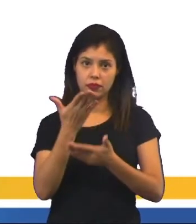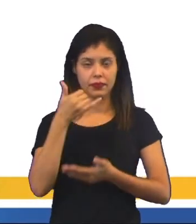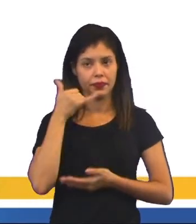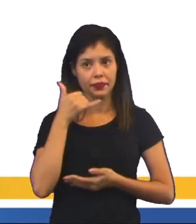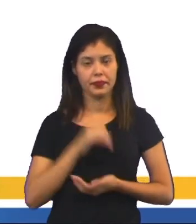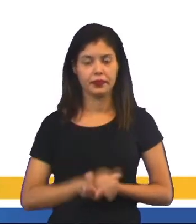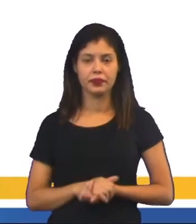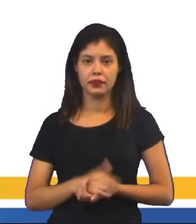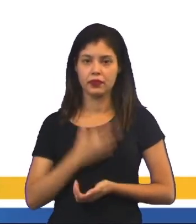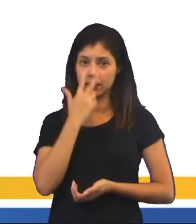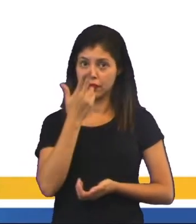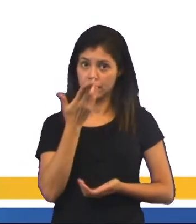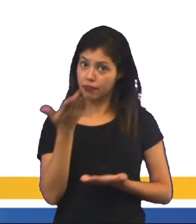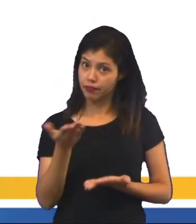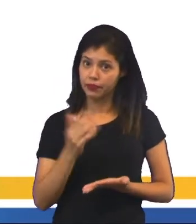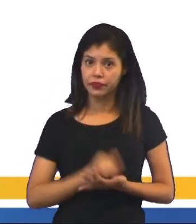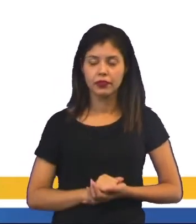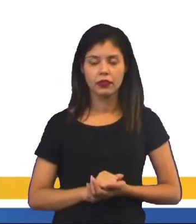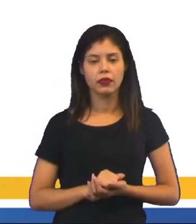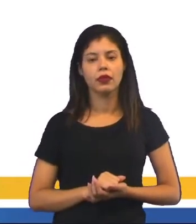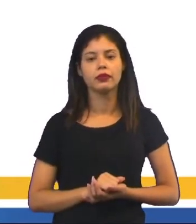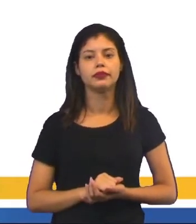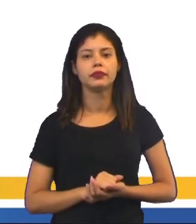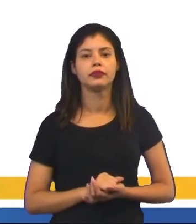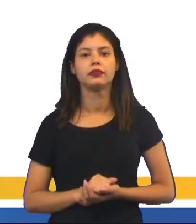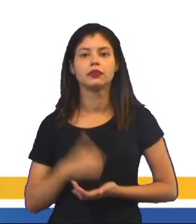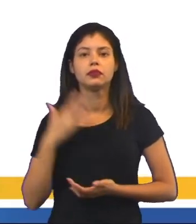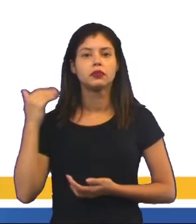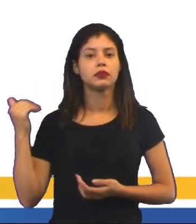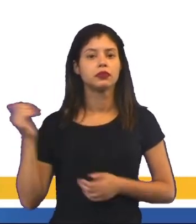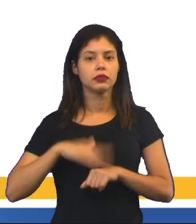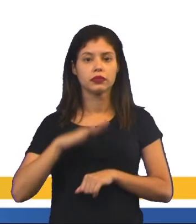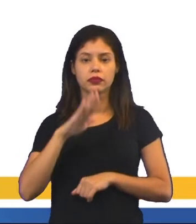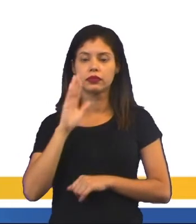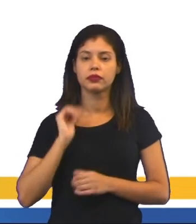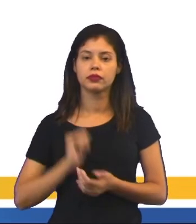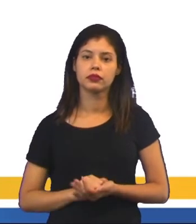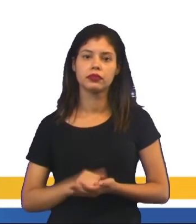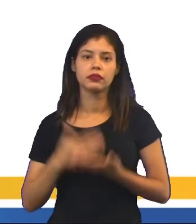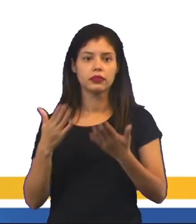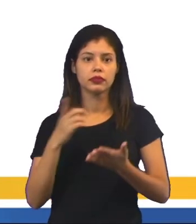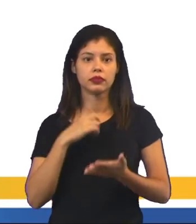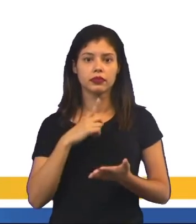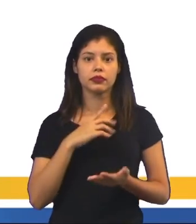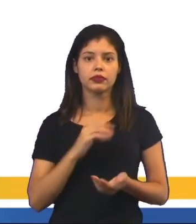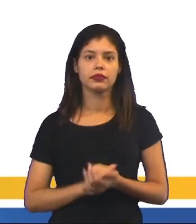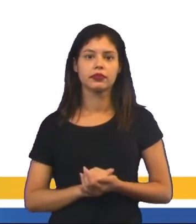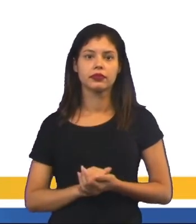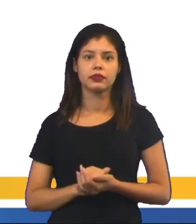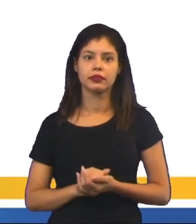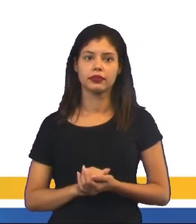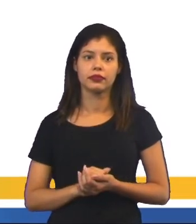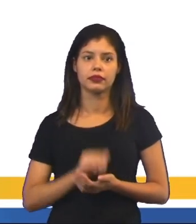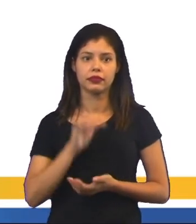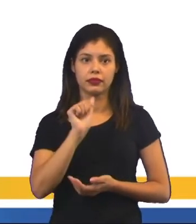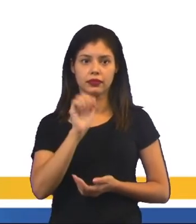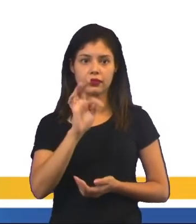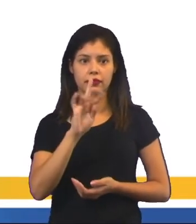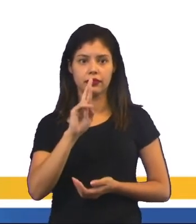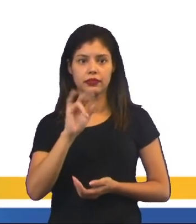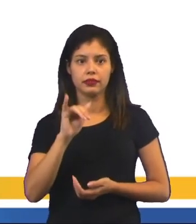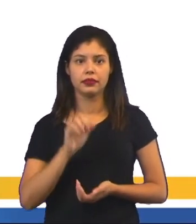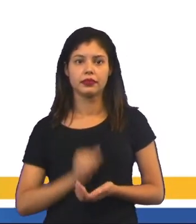celular, né? Parece exagero, mas não é. Não é à toa que os populares vendem mais. E aí nós temos o caso do Atari. Atari,